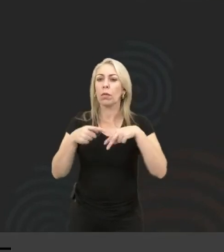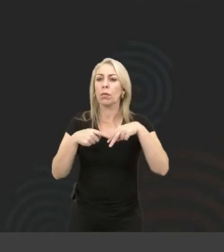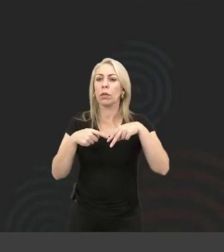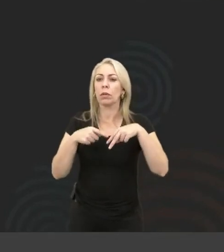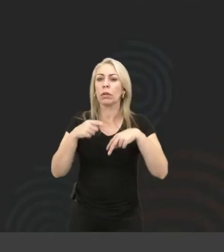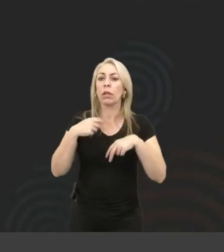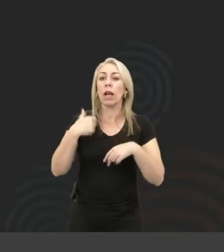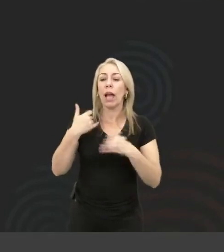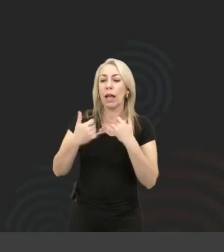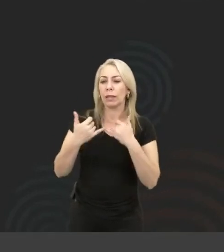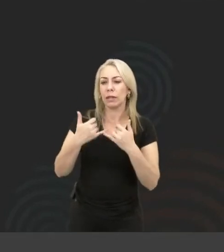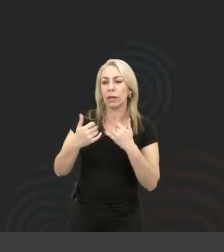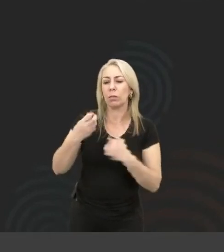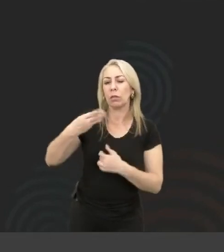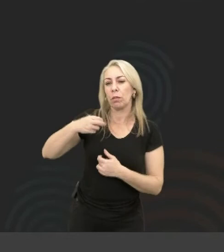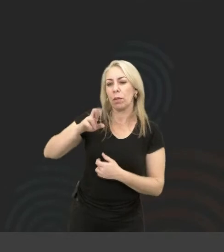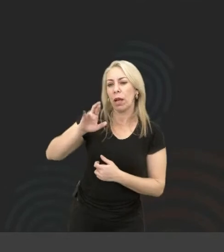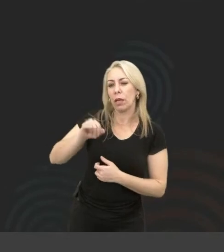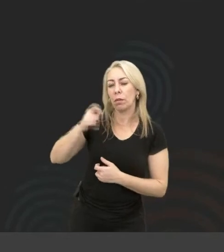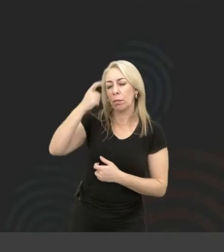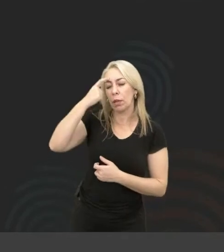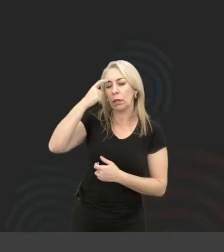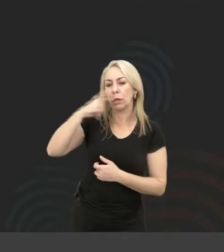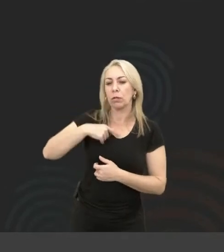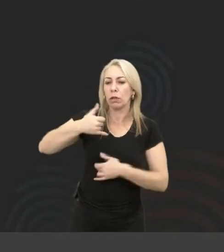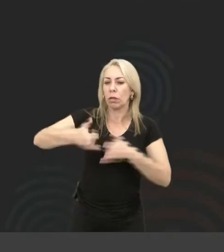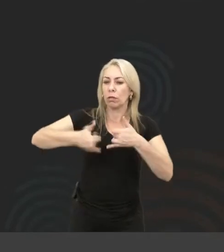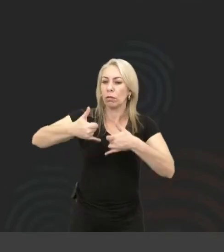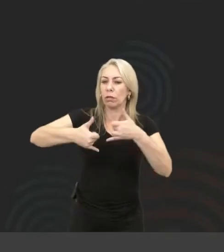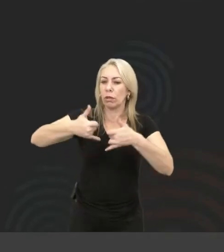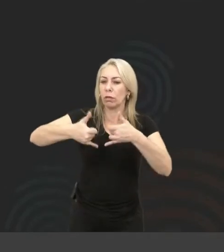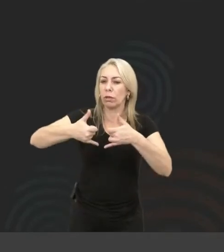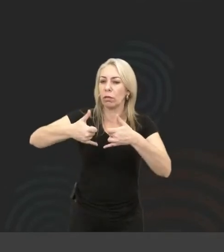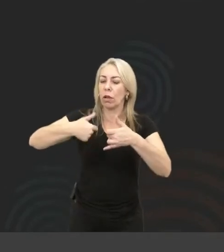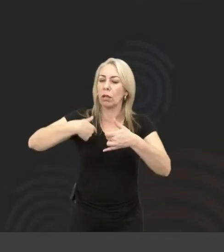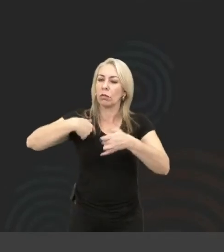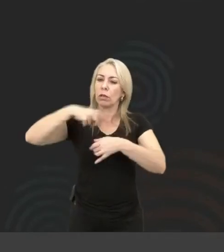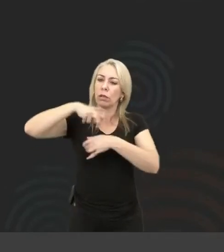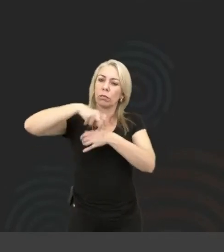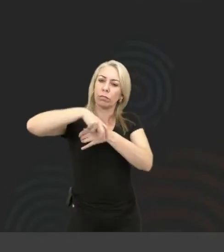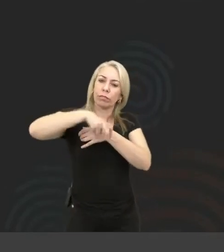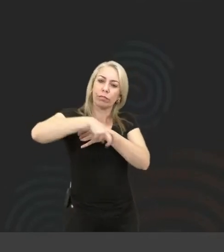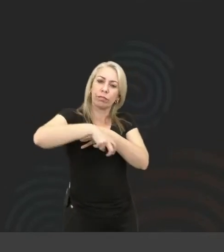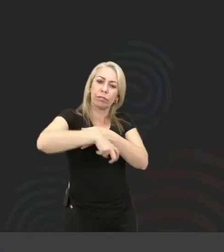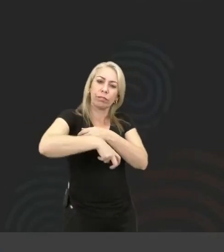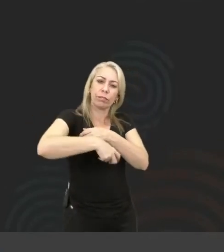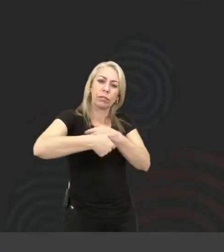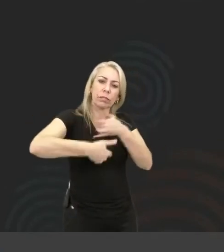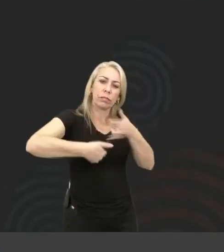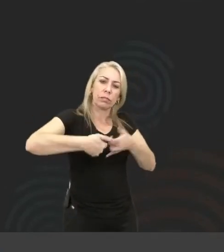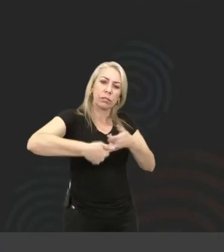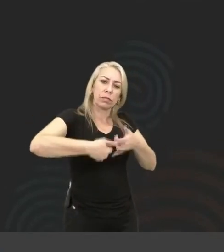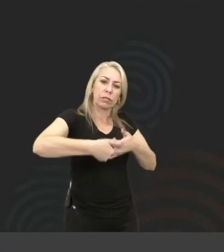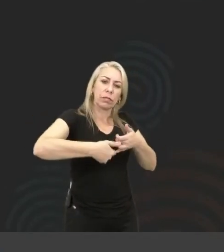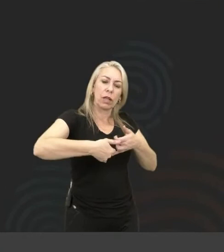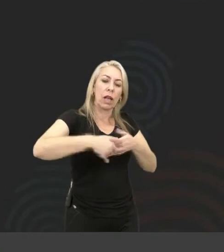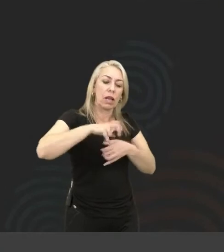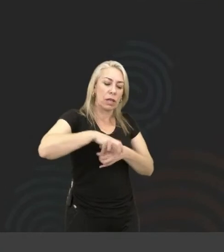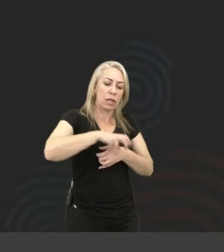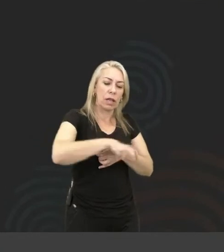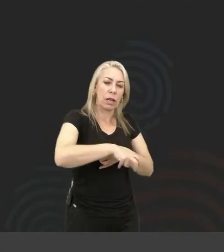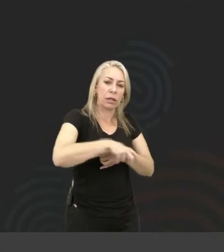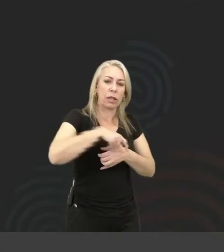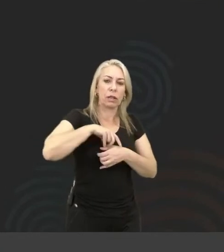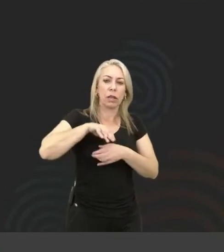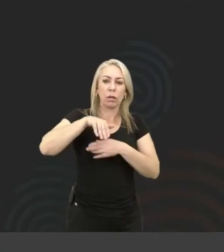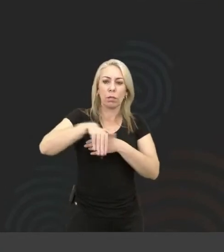saltão belíssimo, aí tem pra, tu tem que descer, tá? Descer. Tem uma rampa e tem uma escada. Tá de